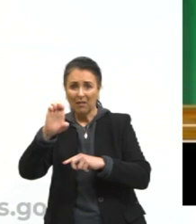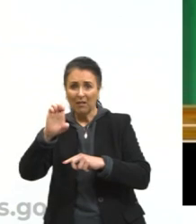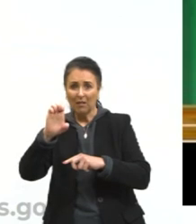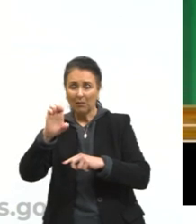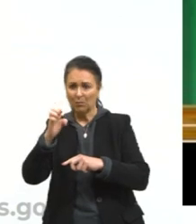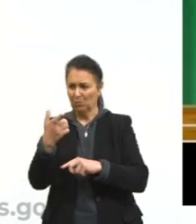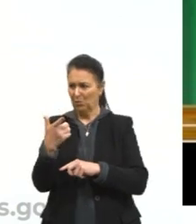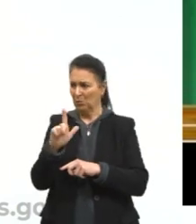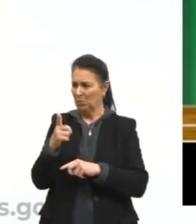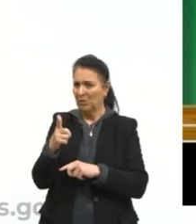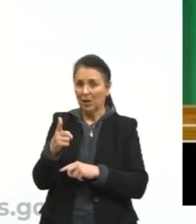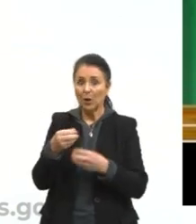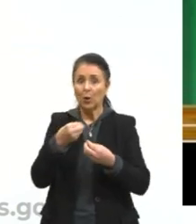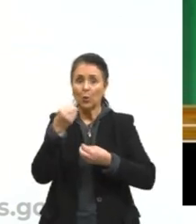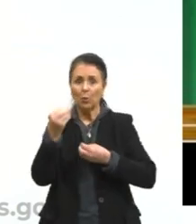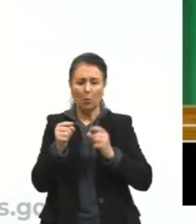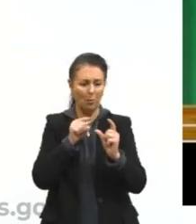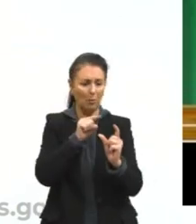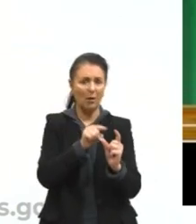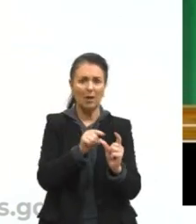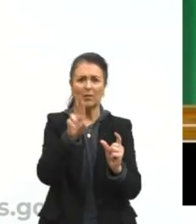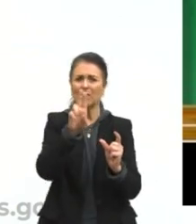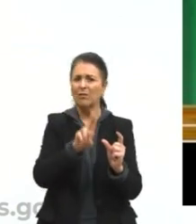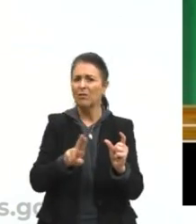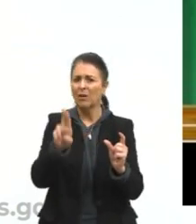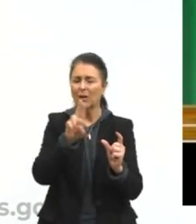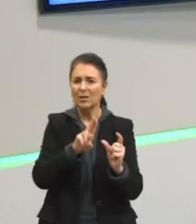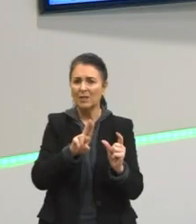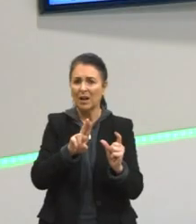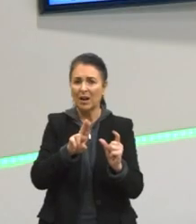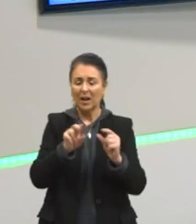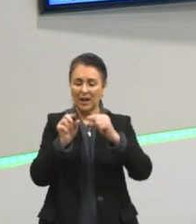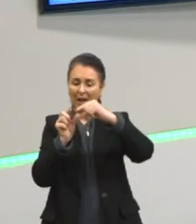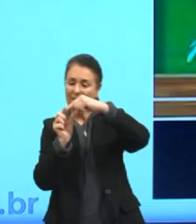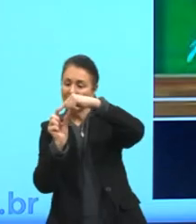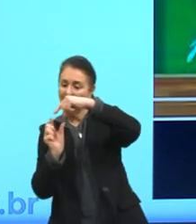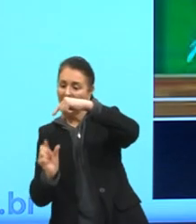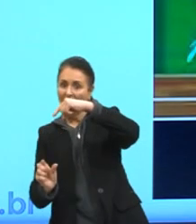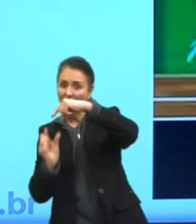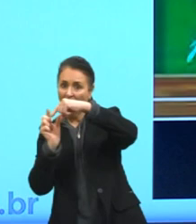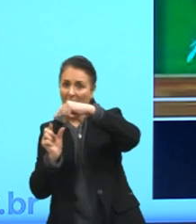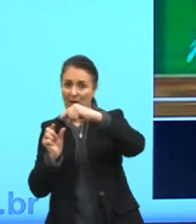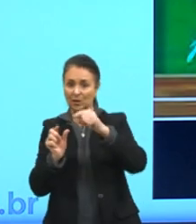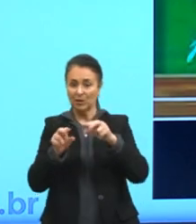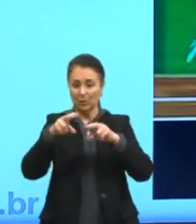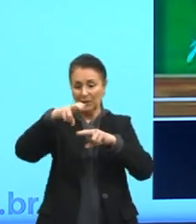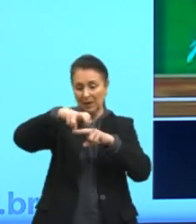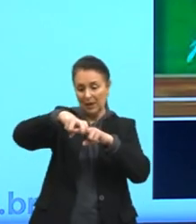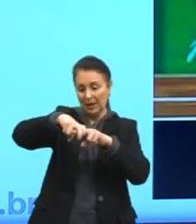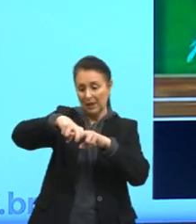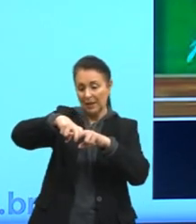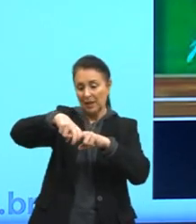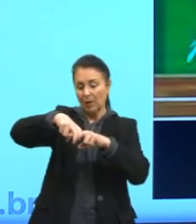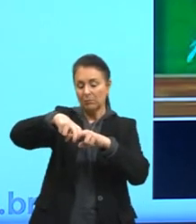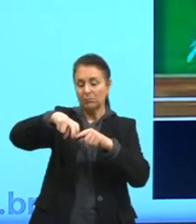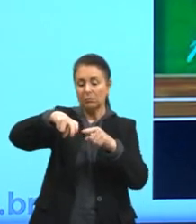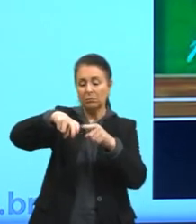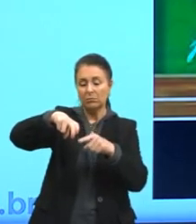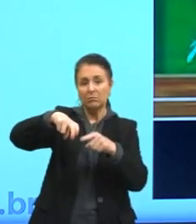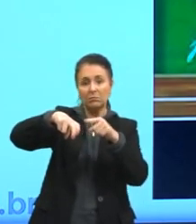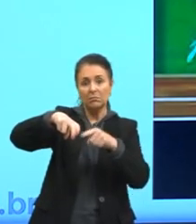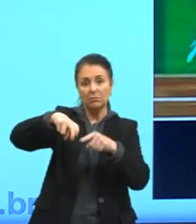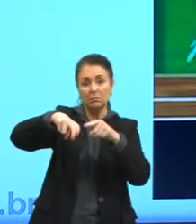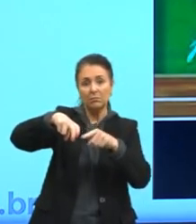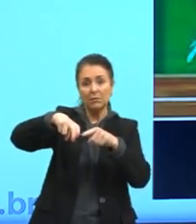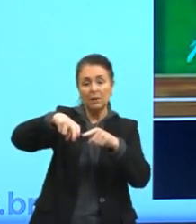não tem essa palavra ali para denominar essa haste aqui, né? Que segura a cadeira em pé, assim como a gente.